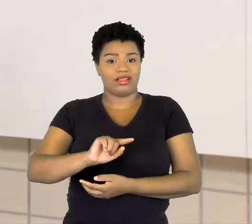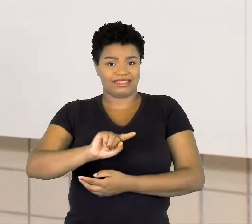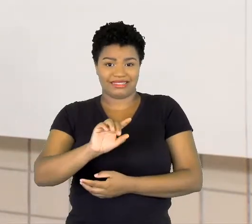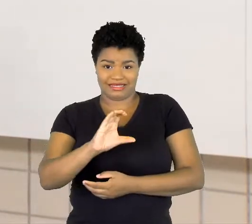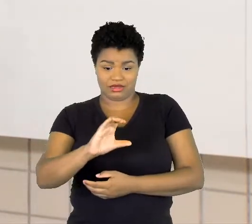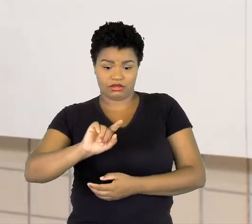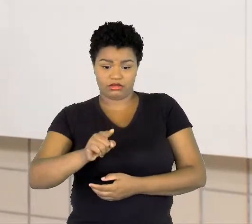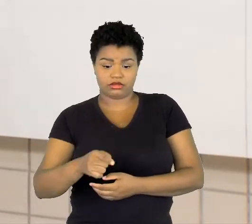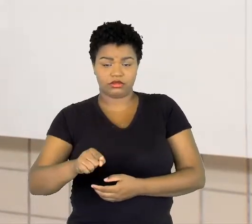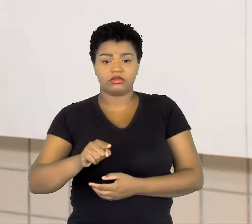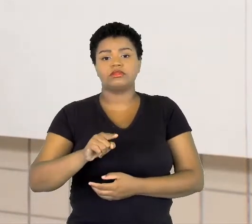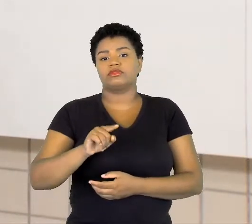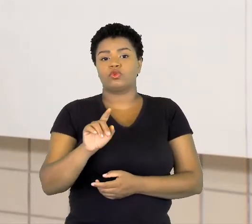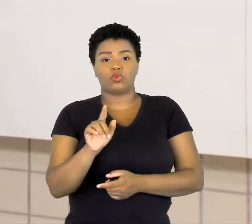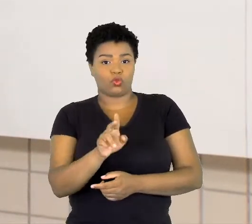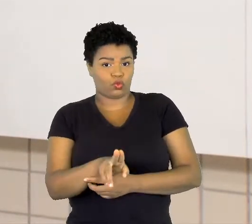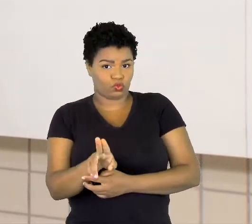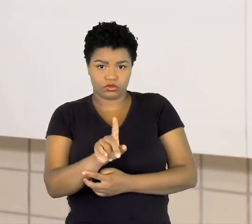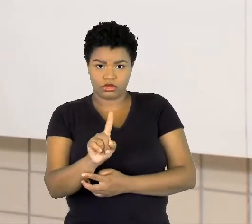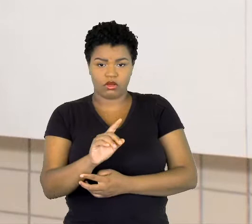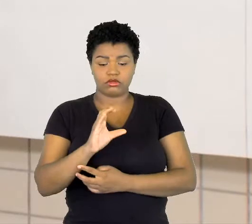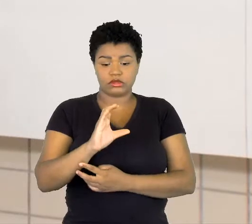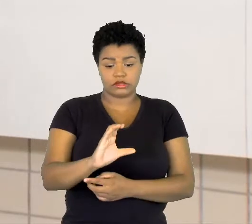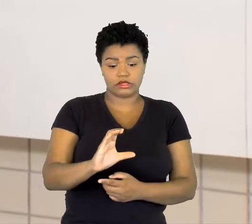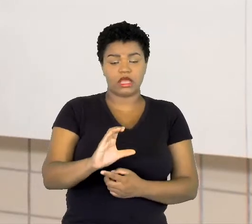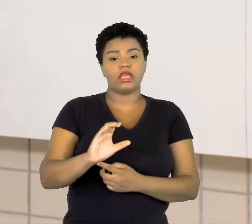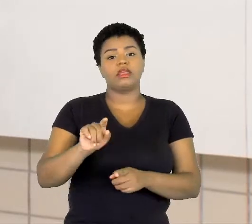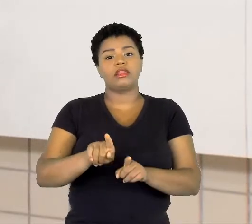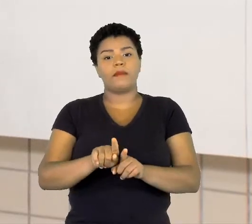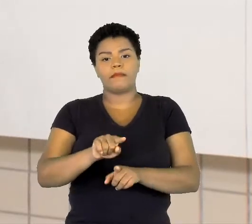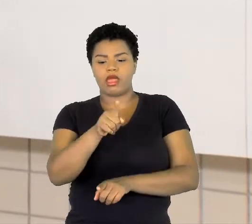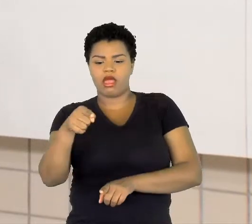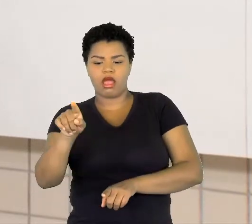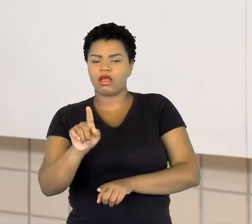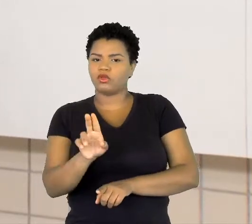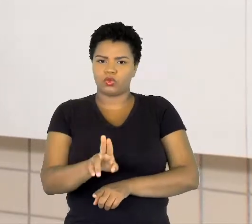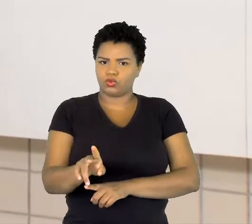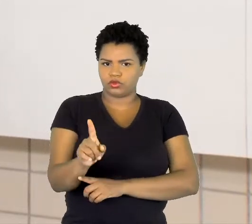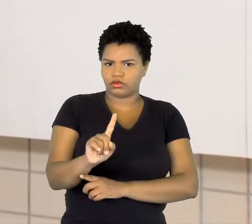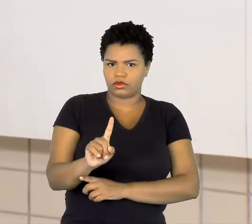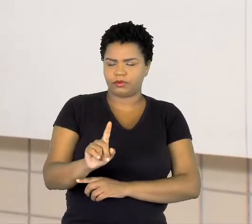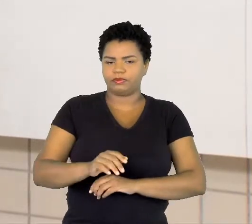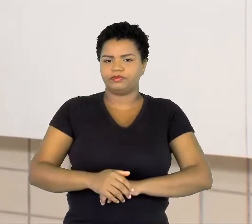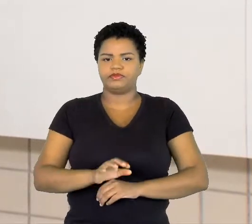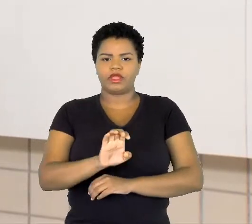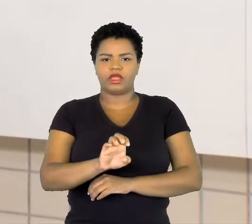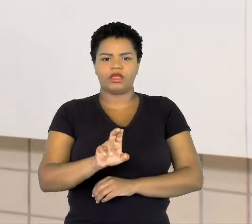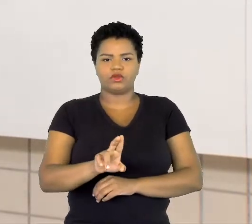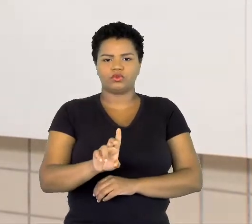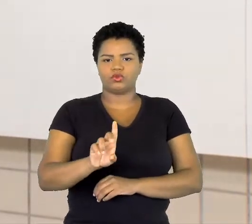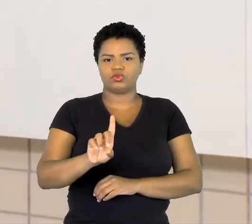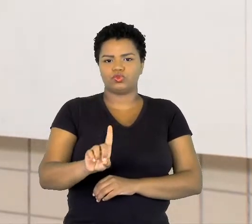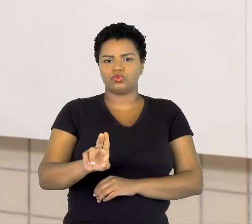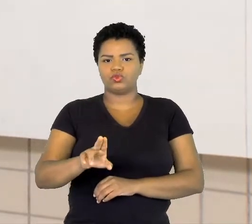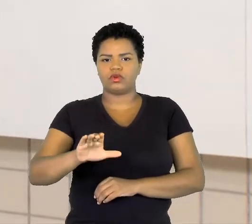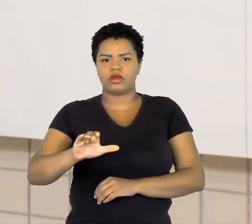Educação.palmas.com.br. No YouTube, Palmas Home School.